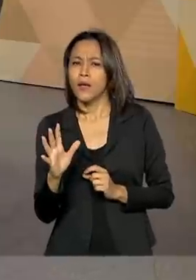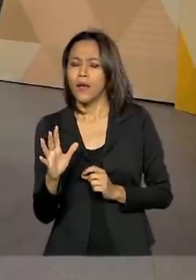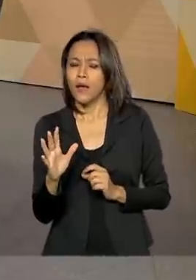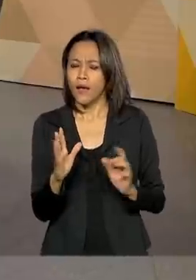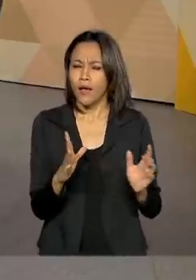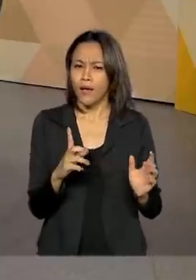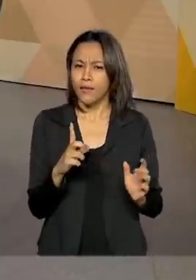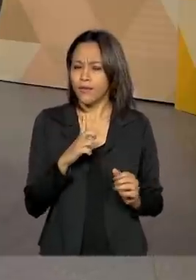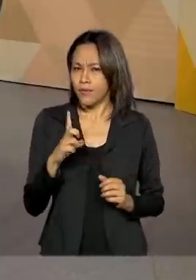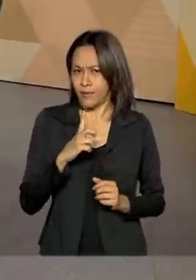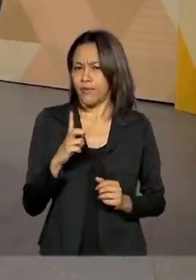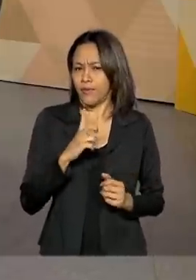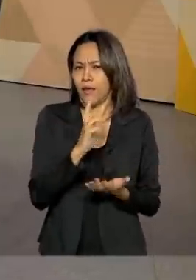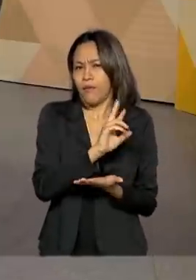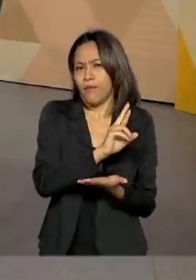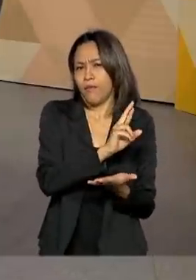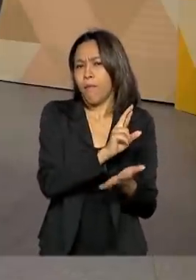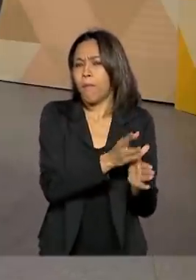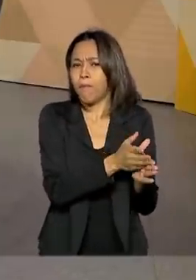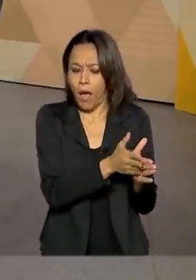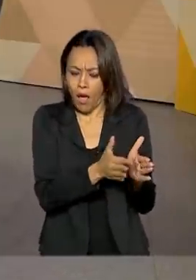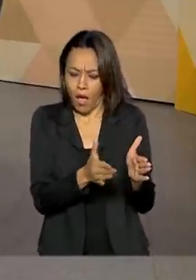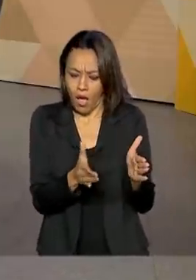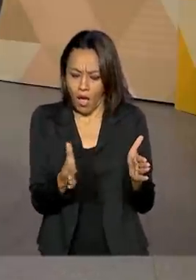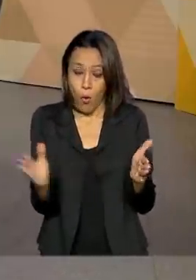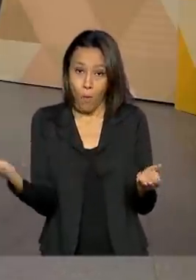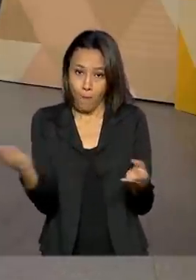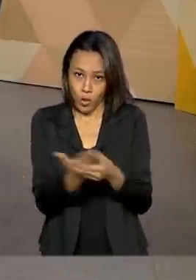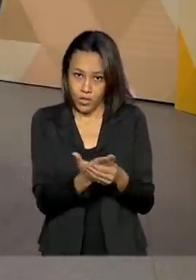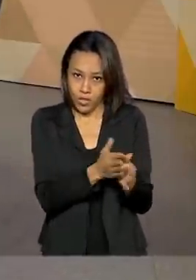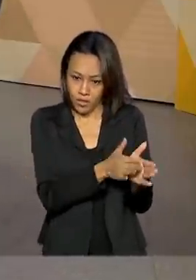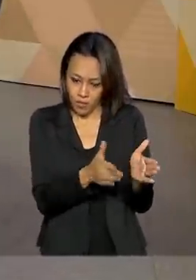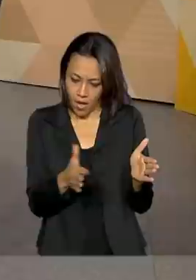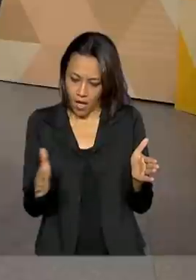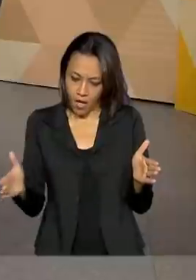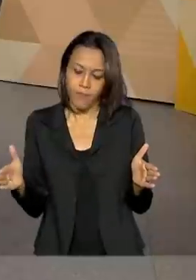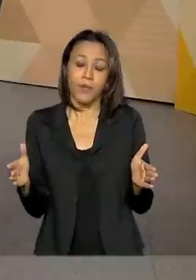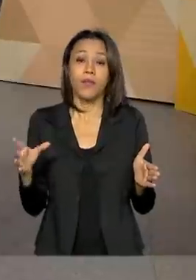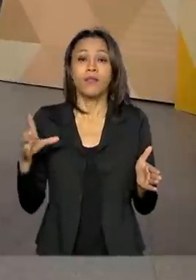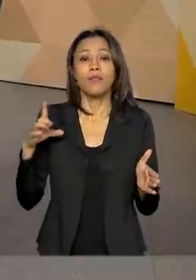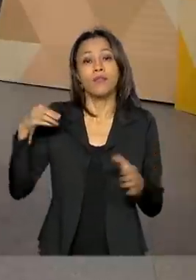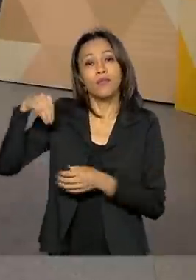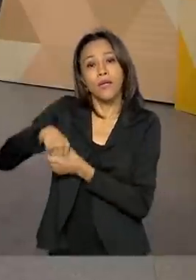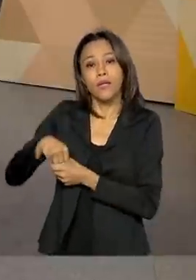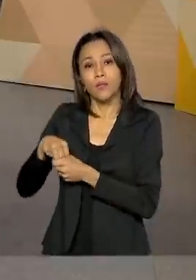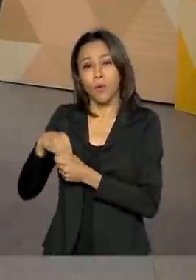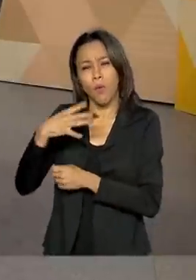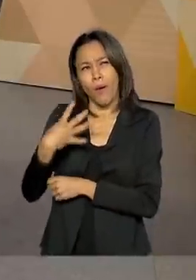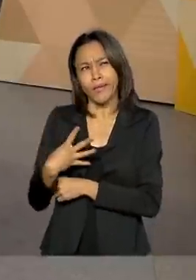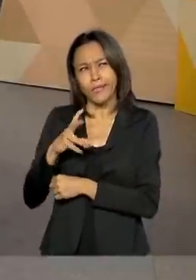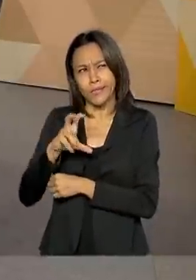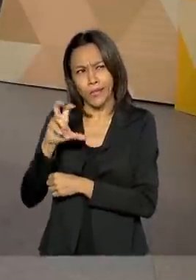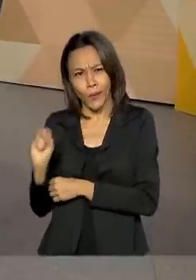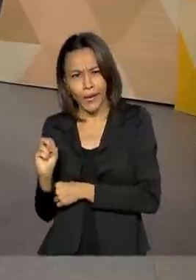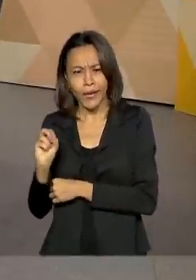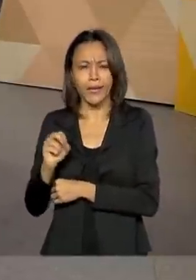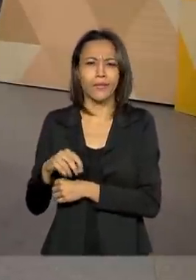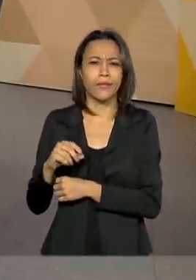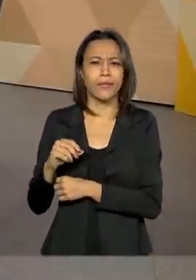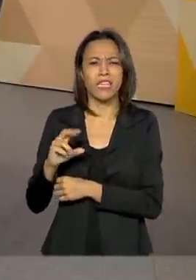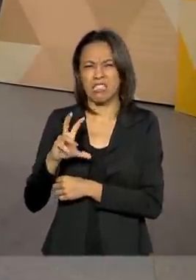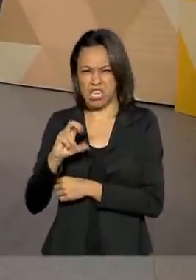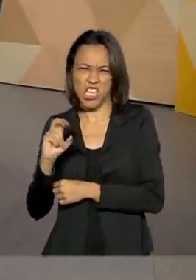do processo, tem várias partes do processo, e mais, nós temos hoje na FUNAI aproximadamente 450, 500 pedidos de